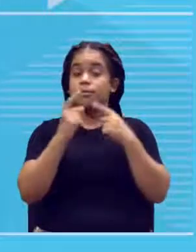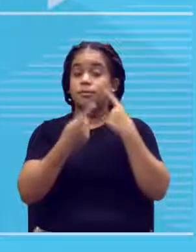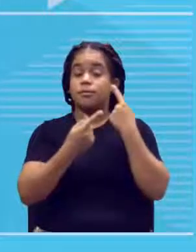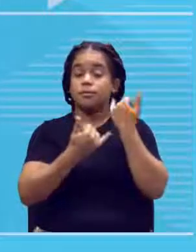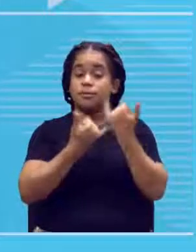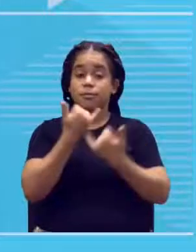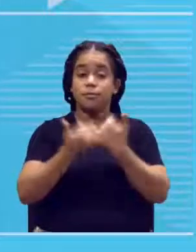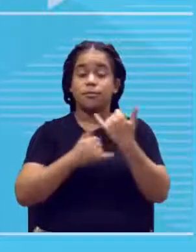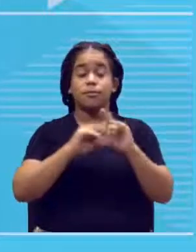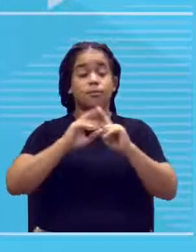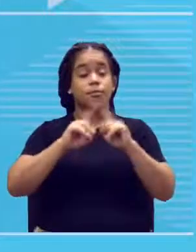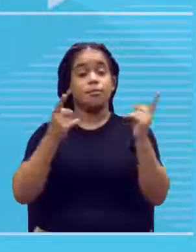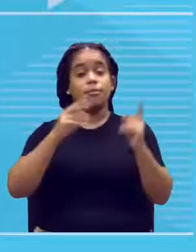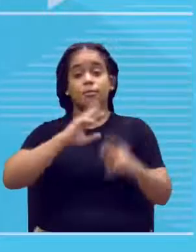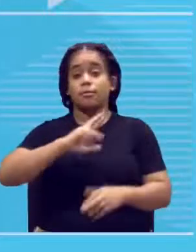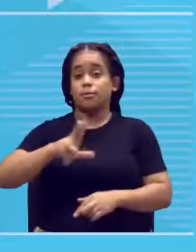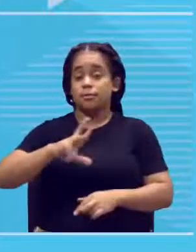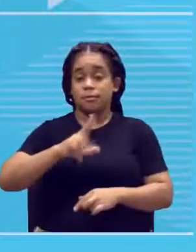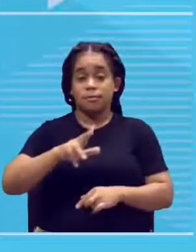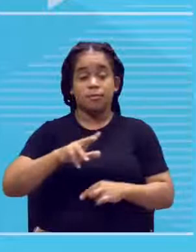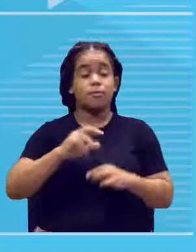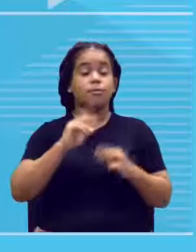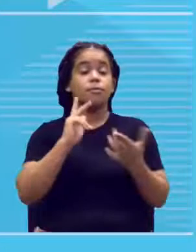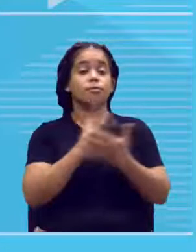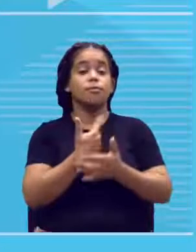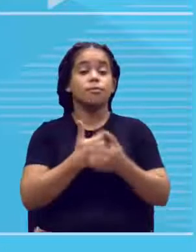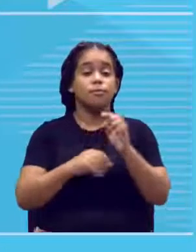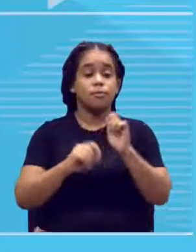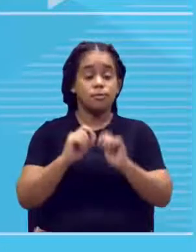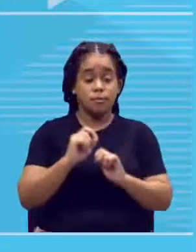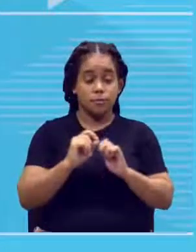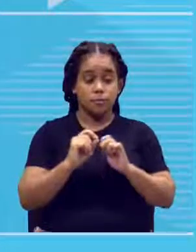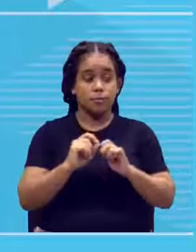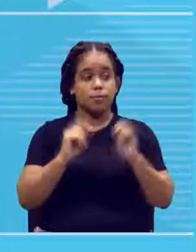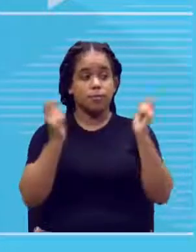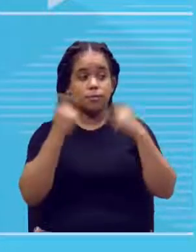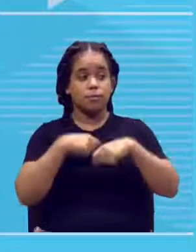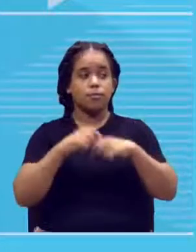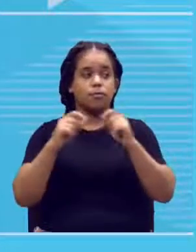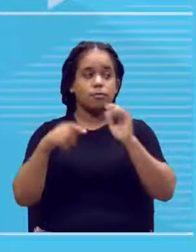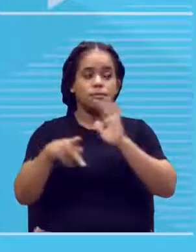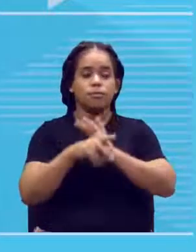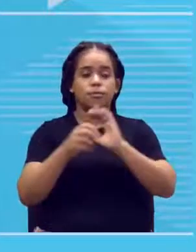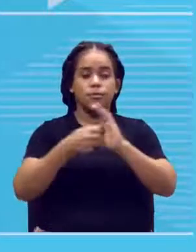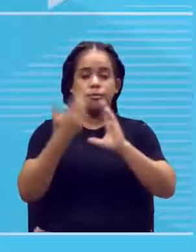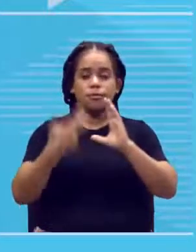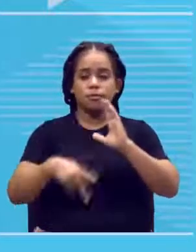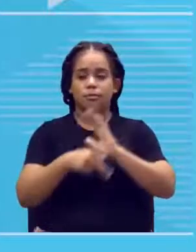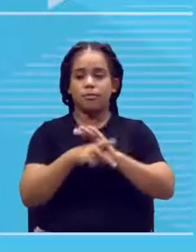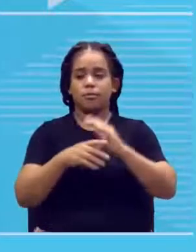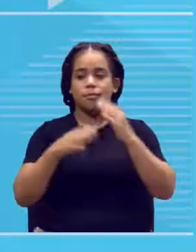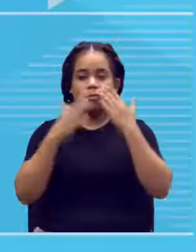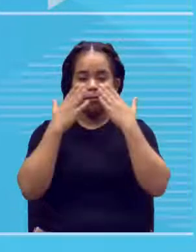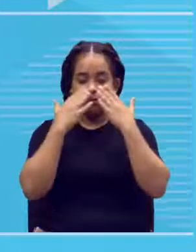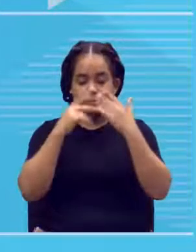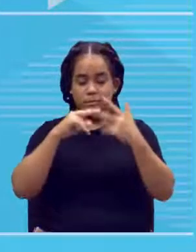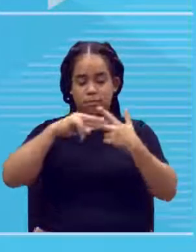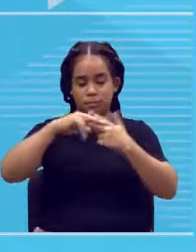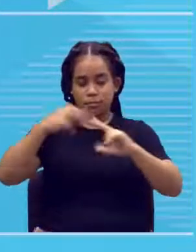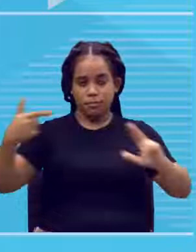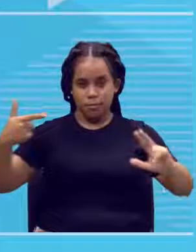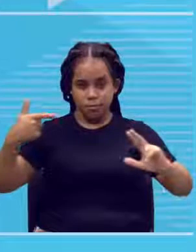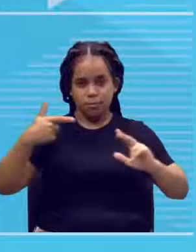mas não é não, tá? O que está acontecendo aqui? Pode ser justamente a manifestação genética, tá? Então, nós somos,